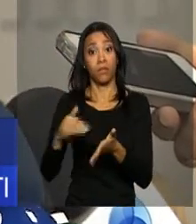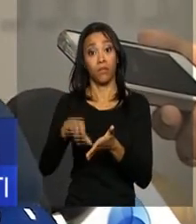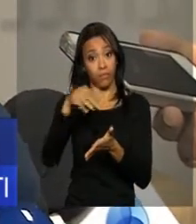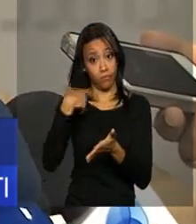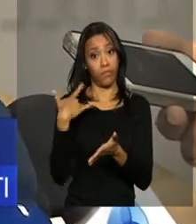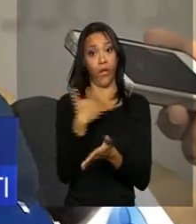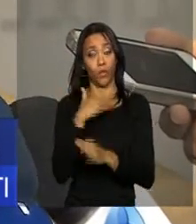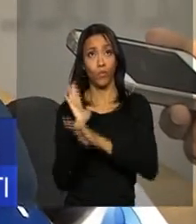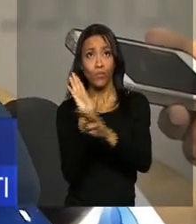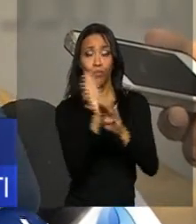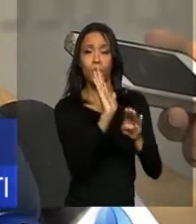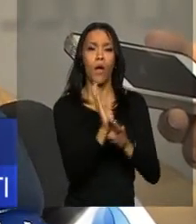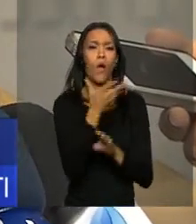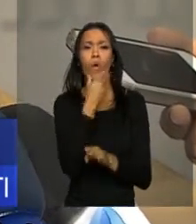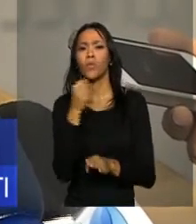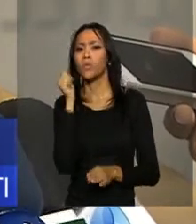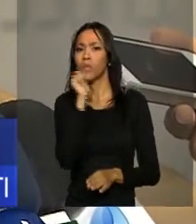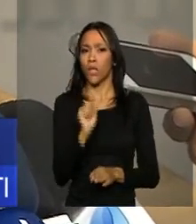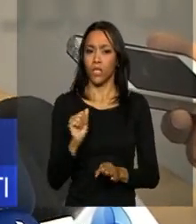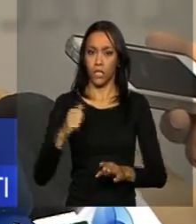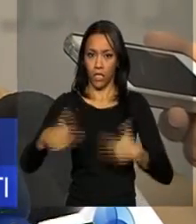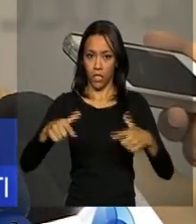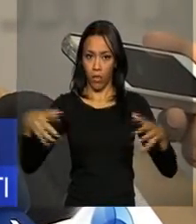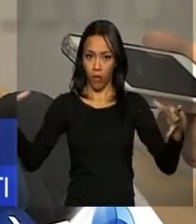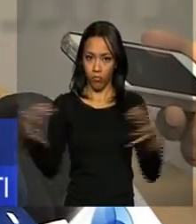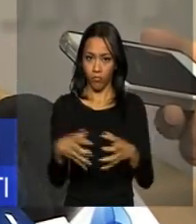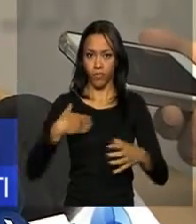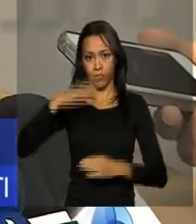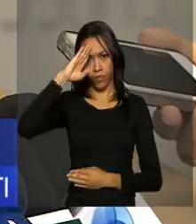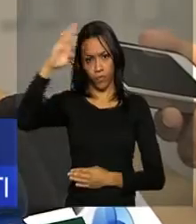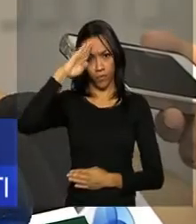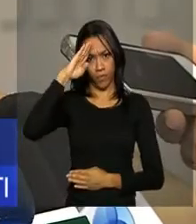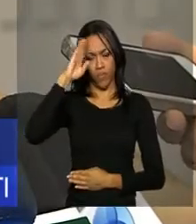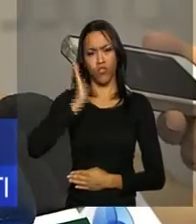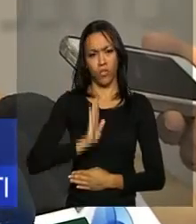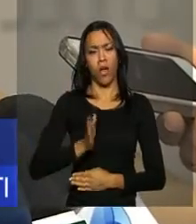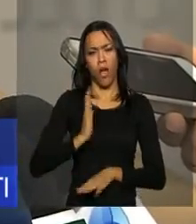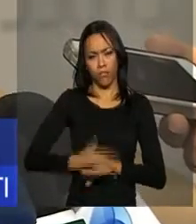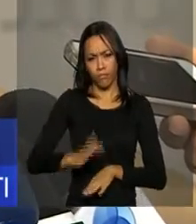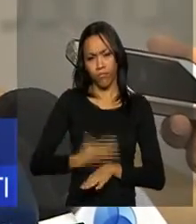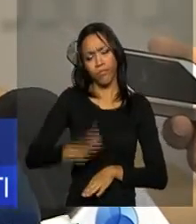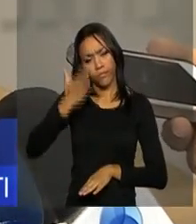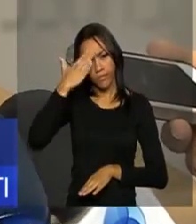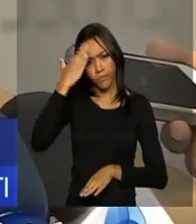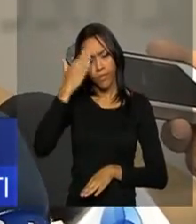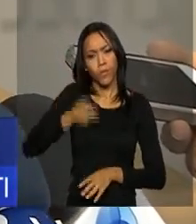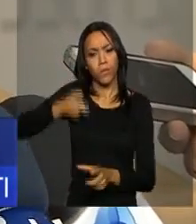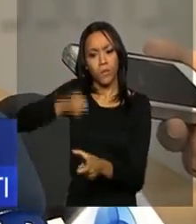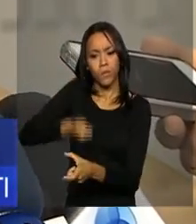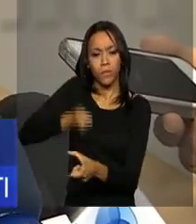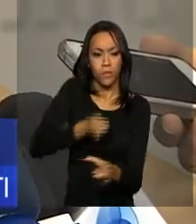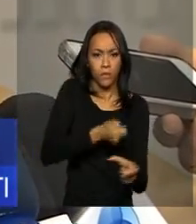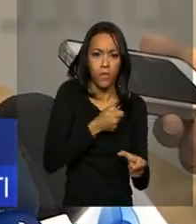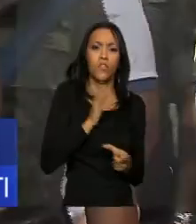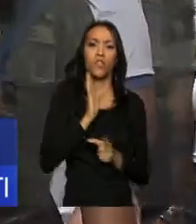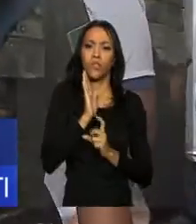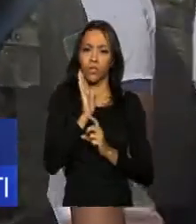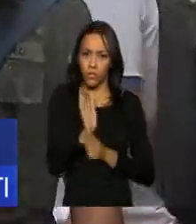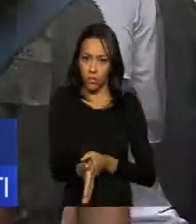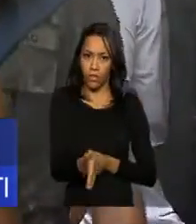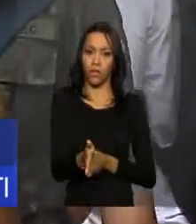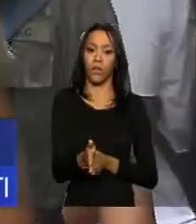saúde, com homens e mulheres das Forças Armadas, alguns treinados para a aplicação de larvicida, de inseticida.